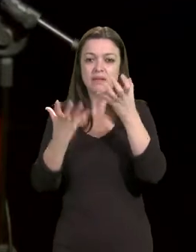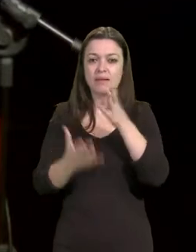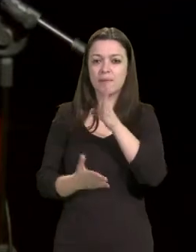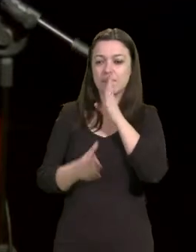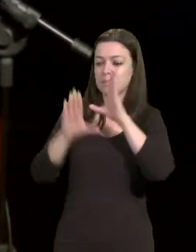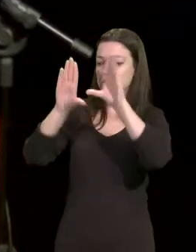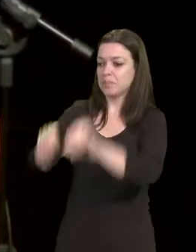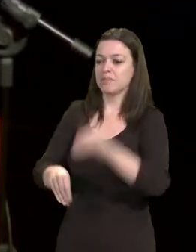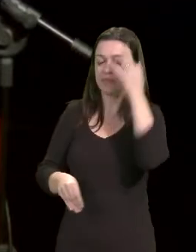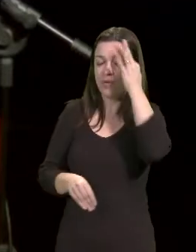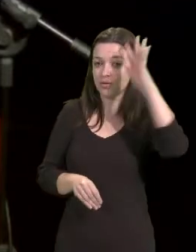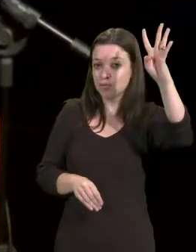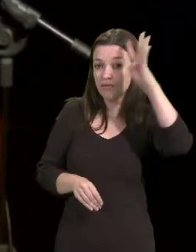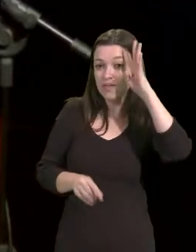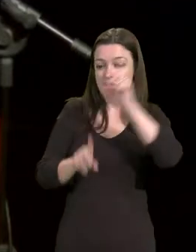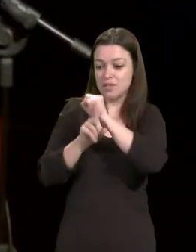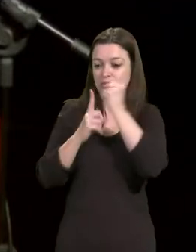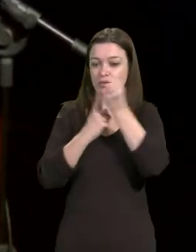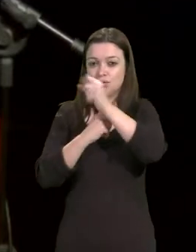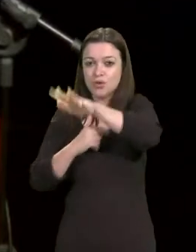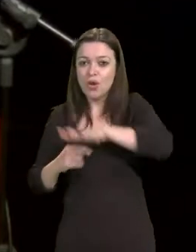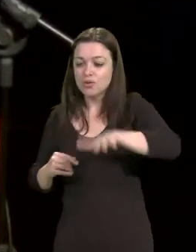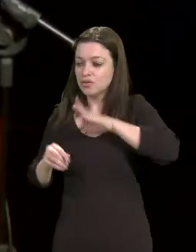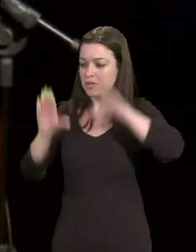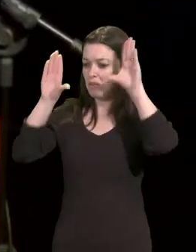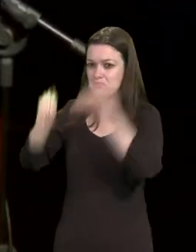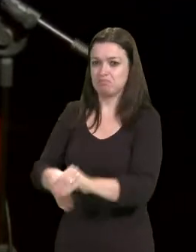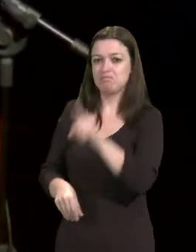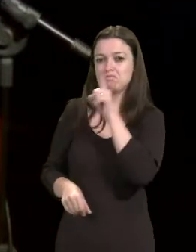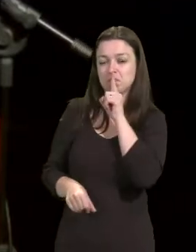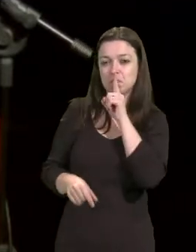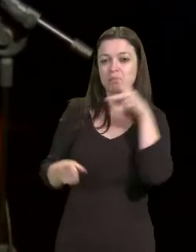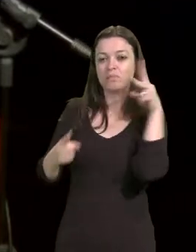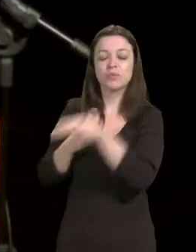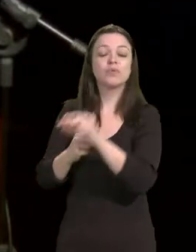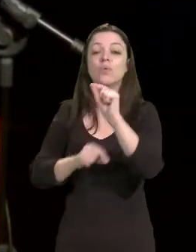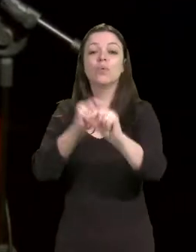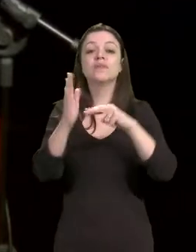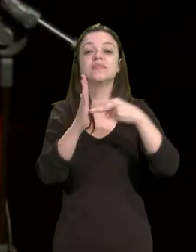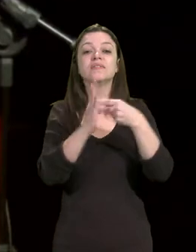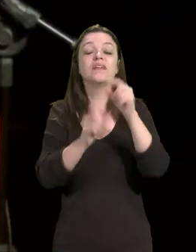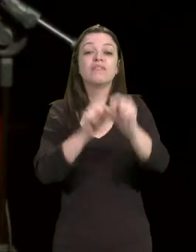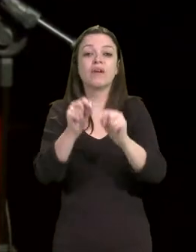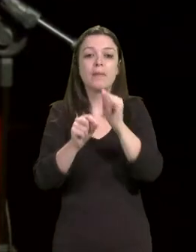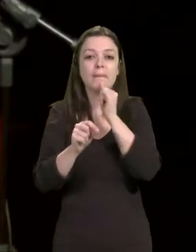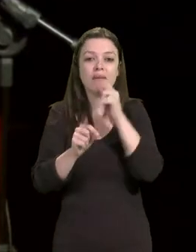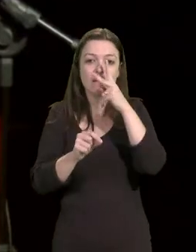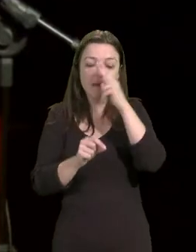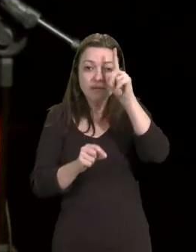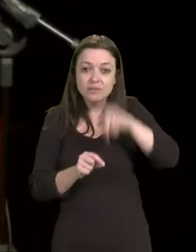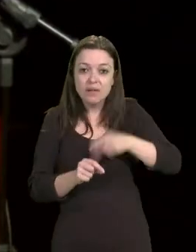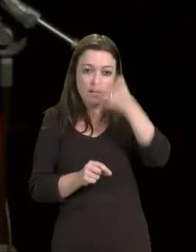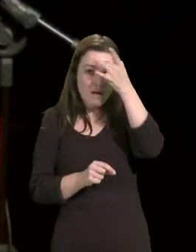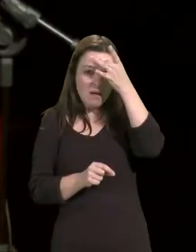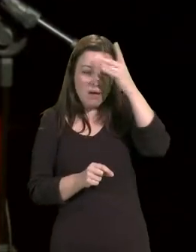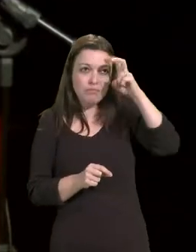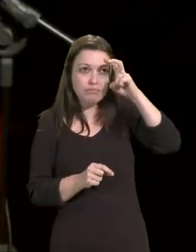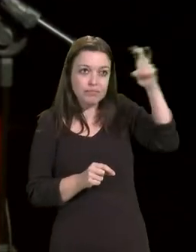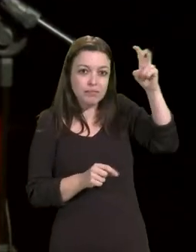sociologia, o que ele faz na prática é a castração intelectual de um povo.